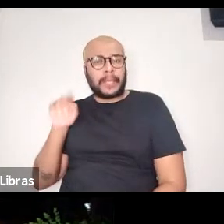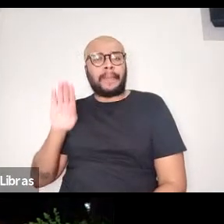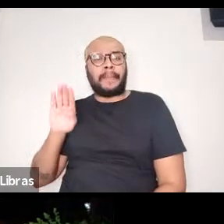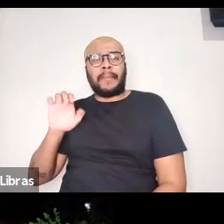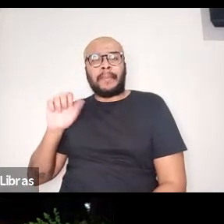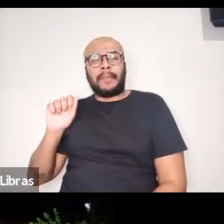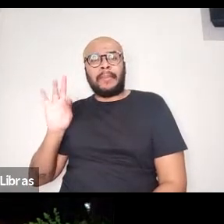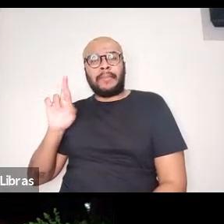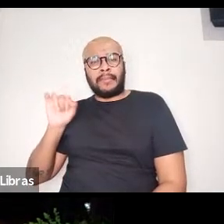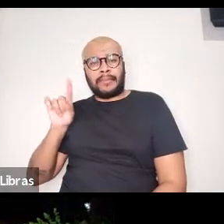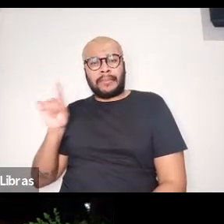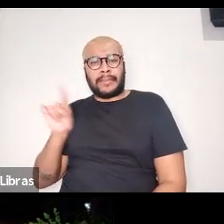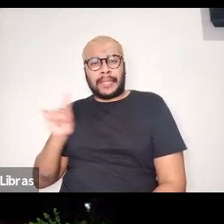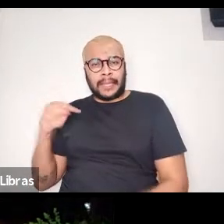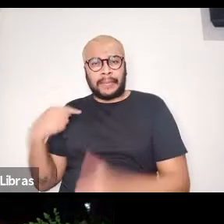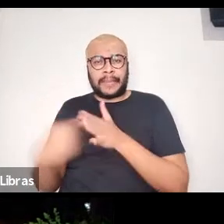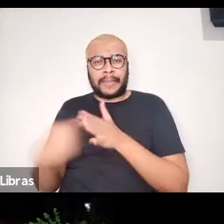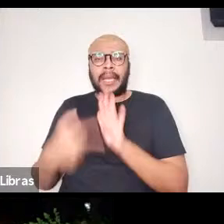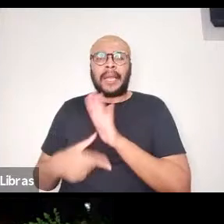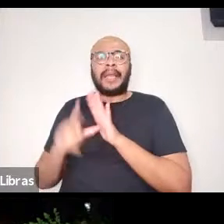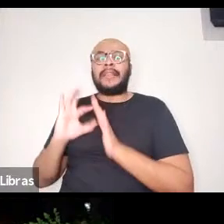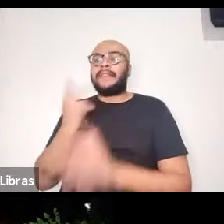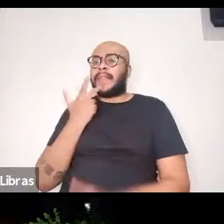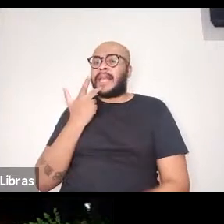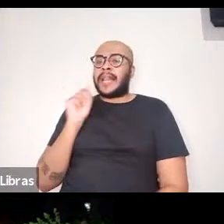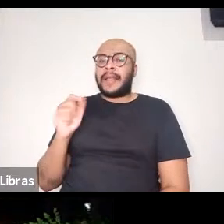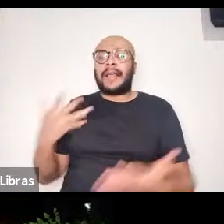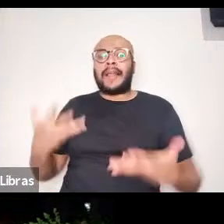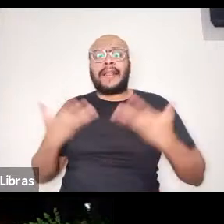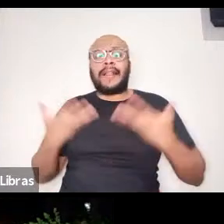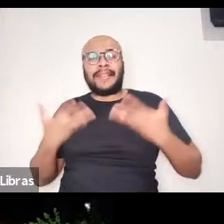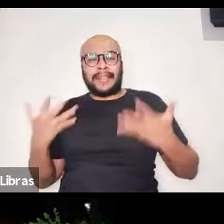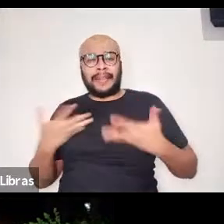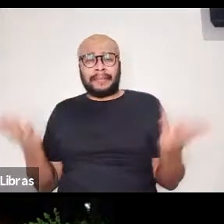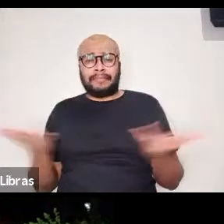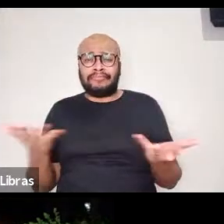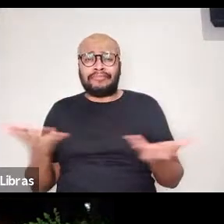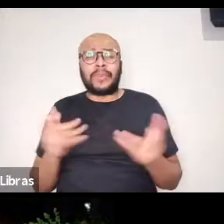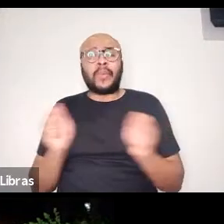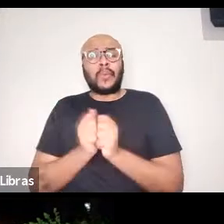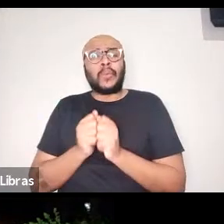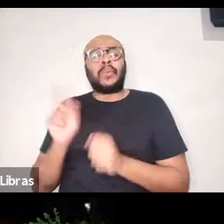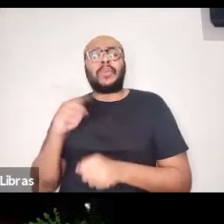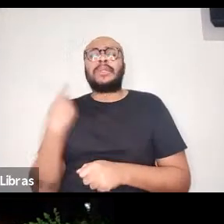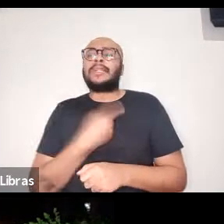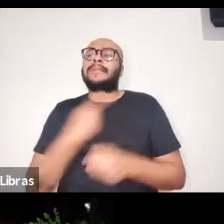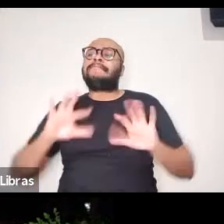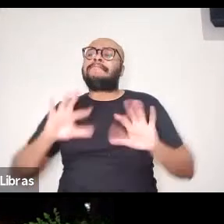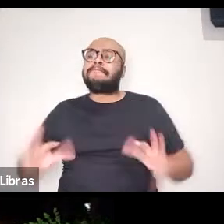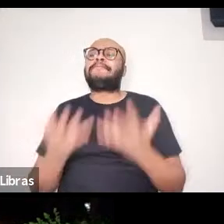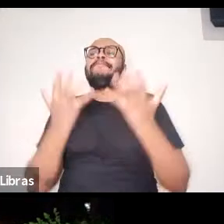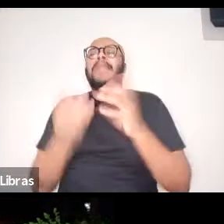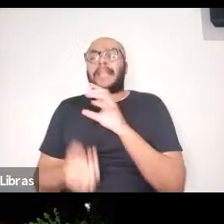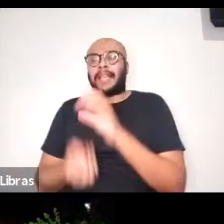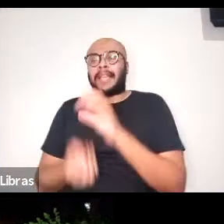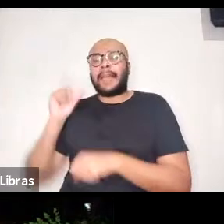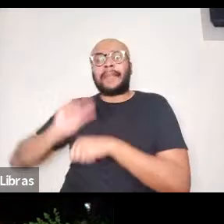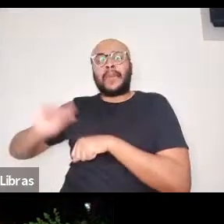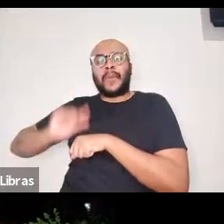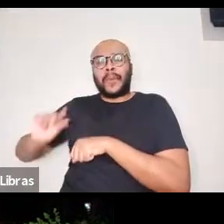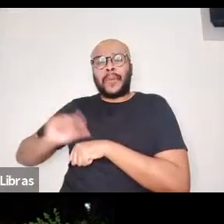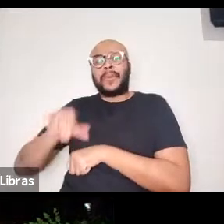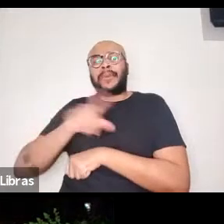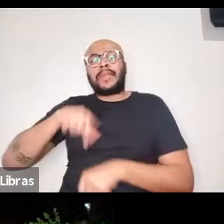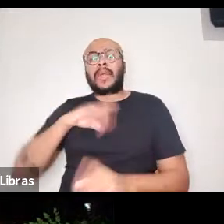e antes disso ressalto a alegria de a gente estar promovendo esse minicurso, né? E do